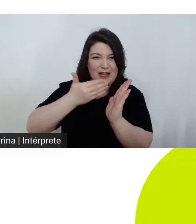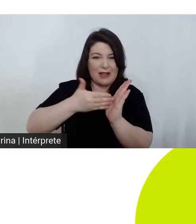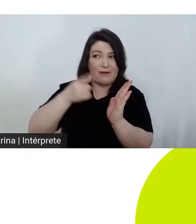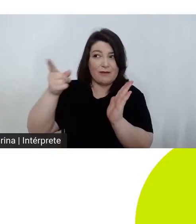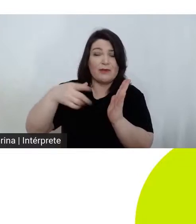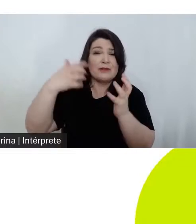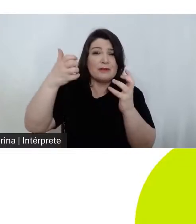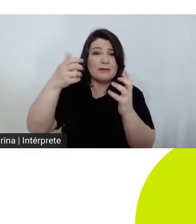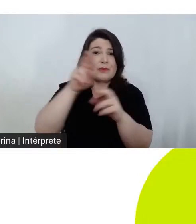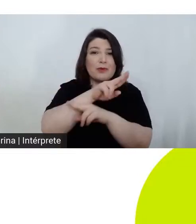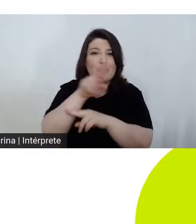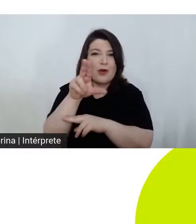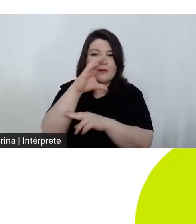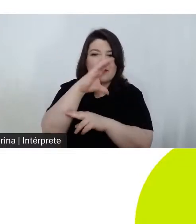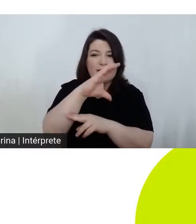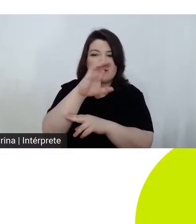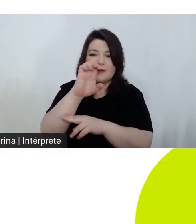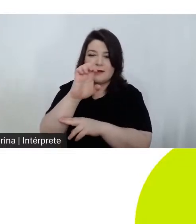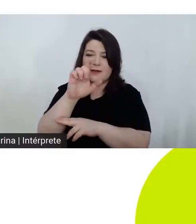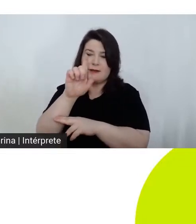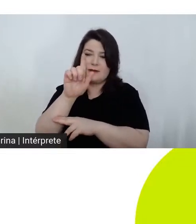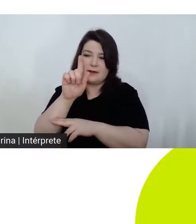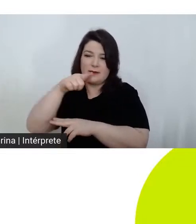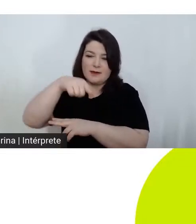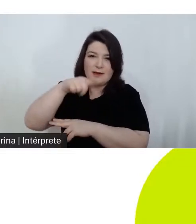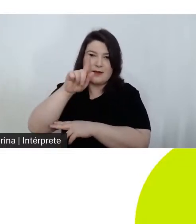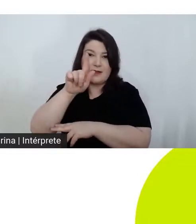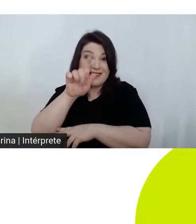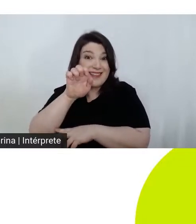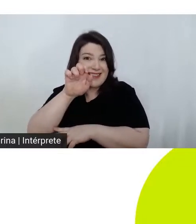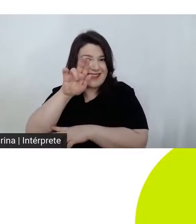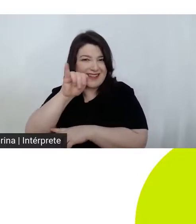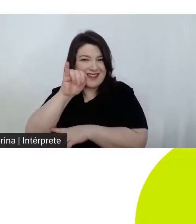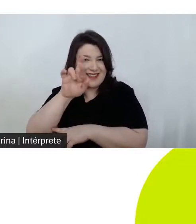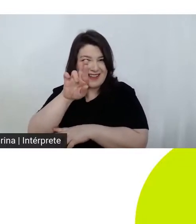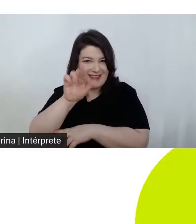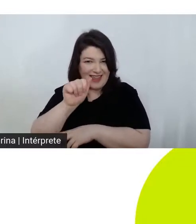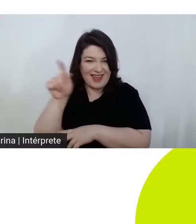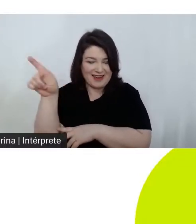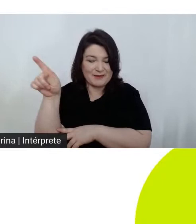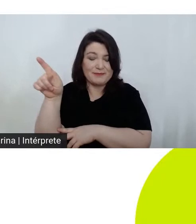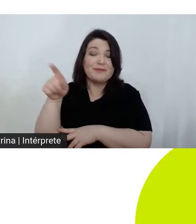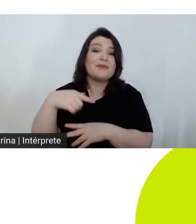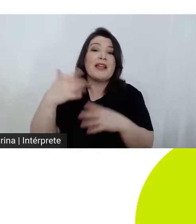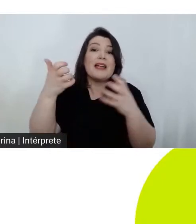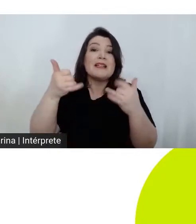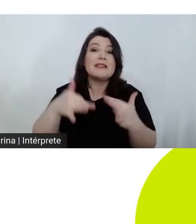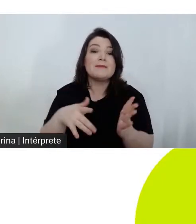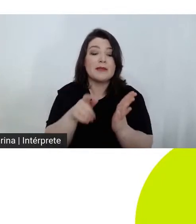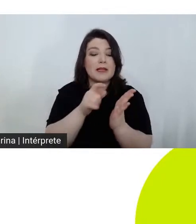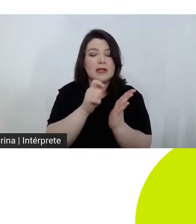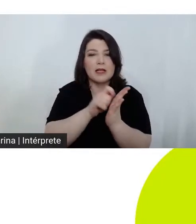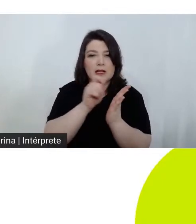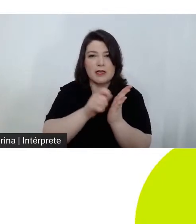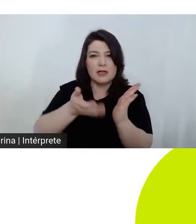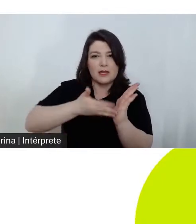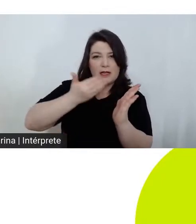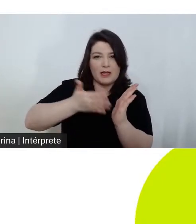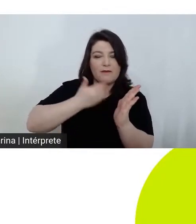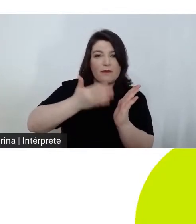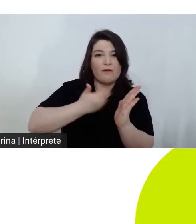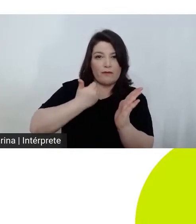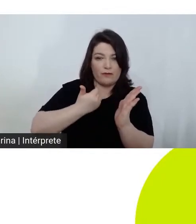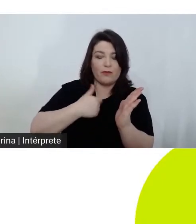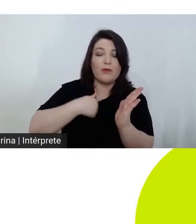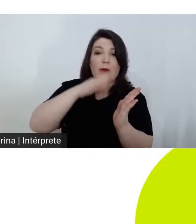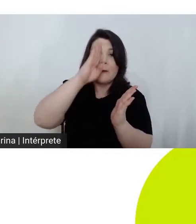aquilo que o Marc Ferro procura explicar neste livro absolutamente extraordinário é que é possível explicar os principais acontecimentos da